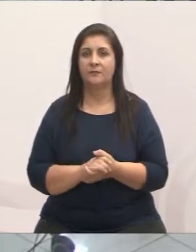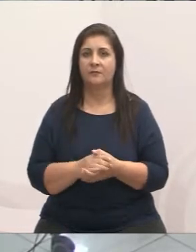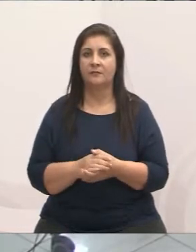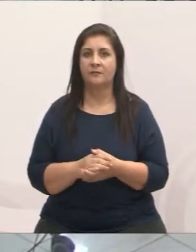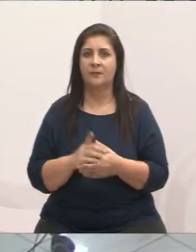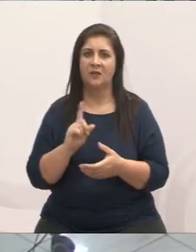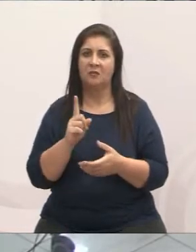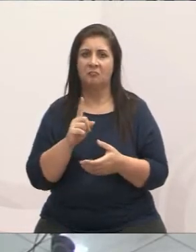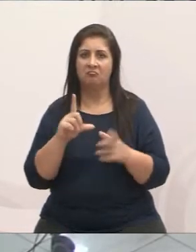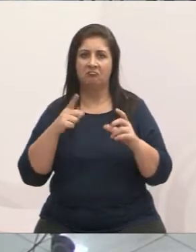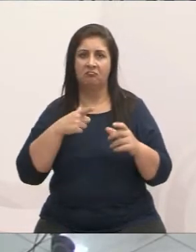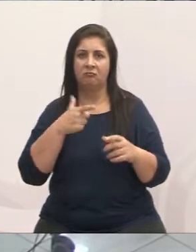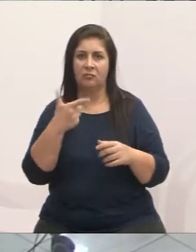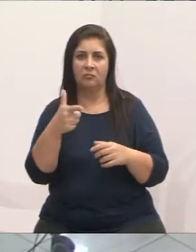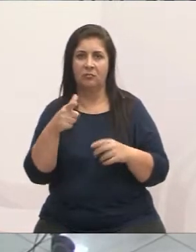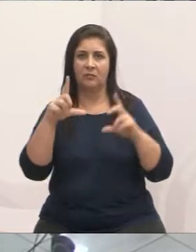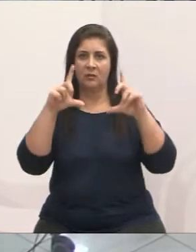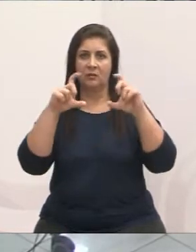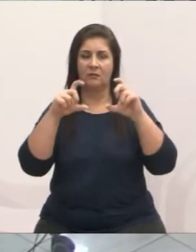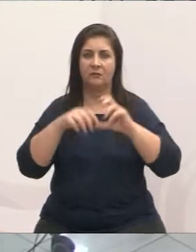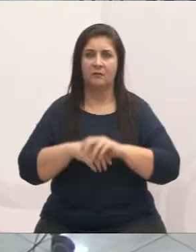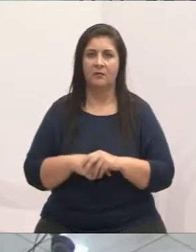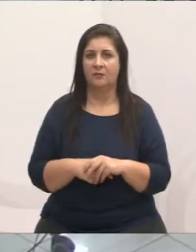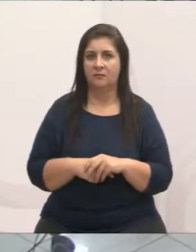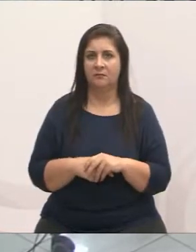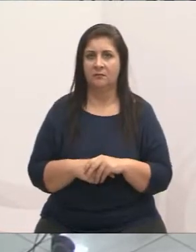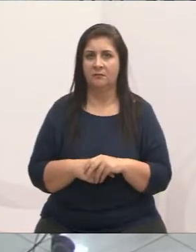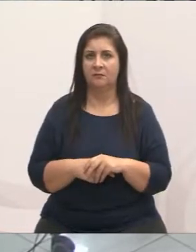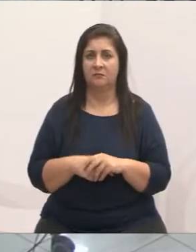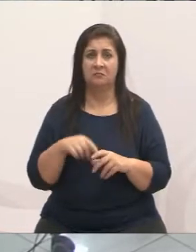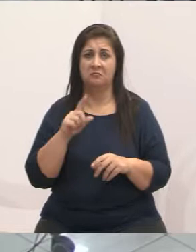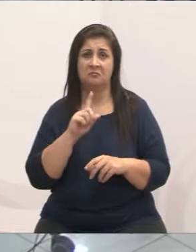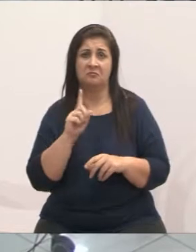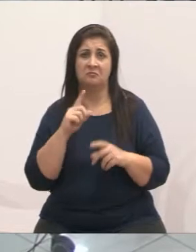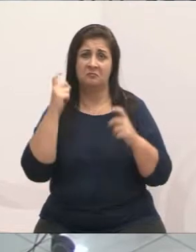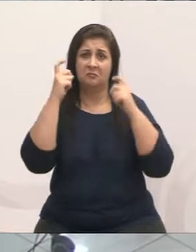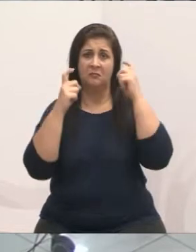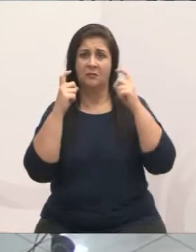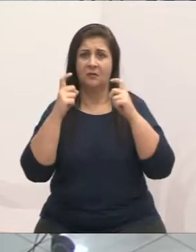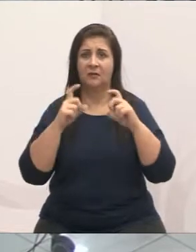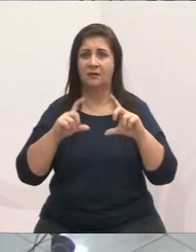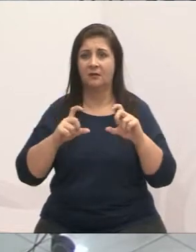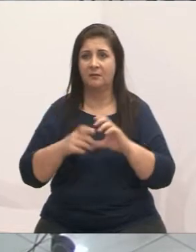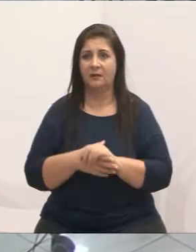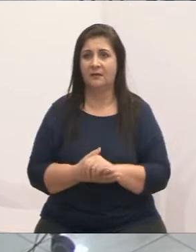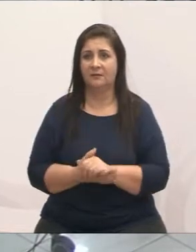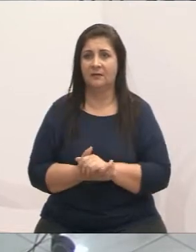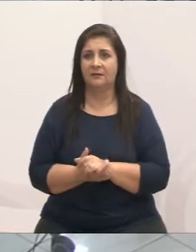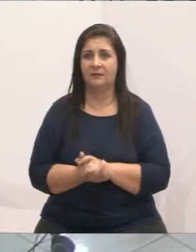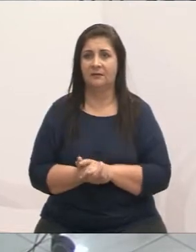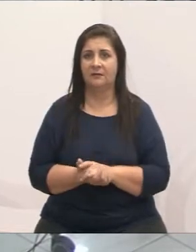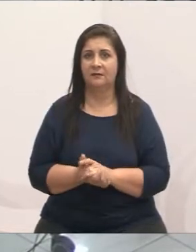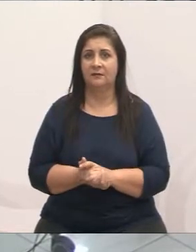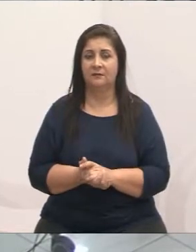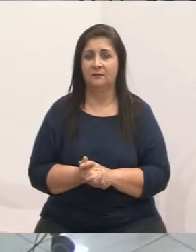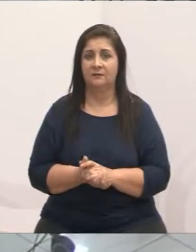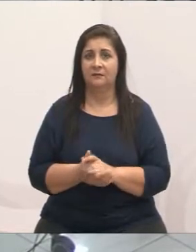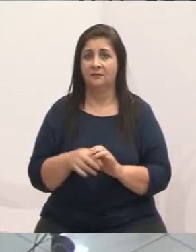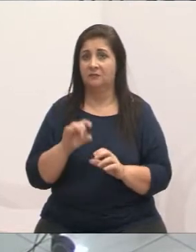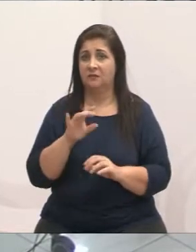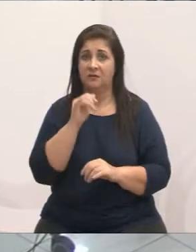vou passar nenhum slide hoje, porque eu não me atentei em ficar fazendo slide, mas já comunicando a vocês que eu postei